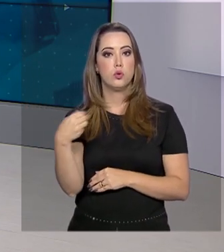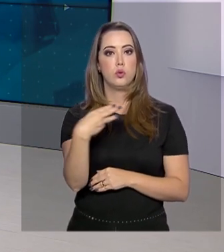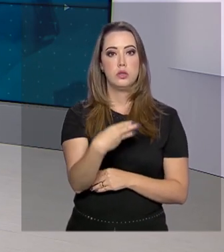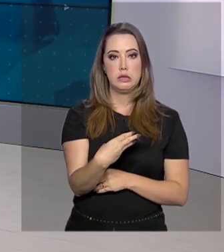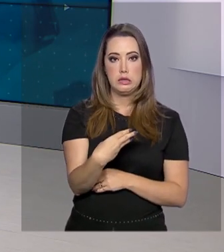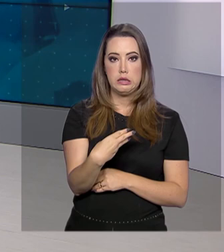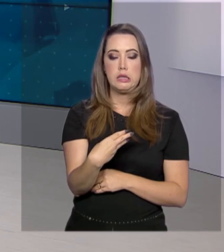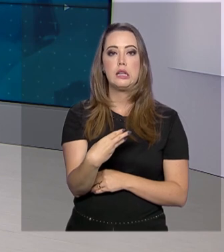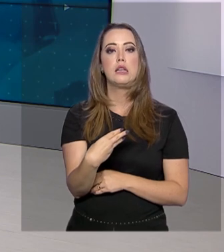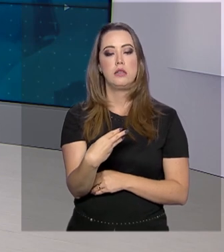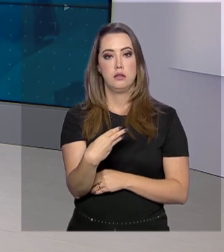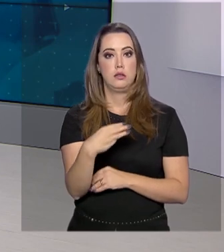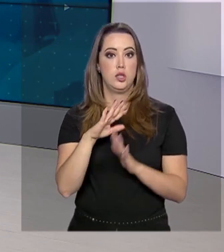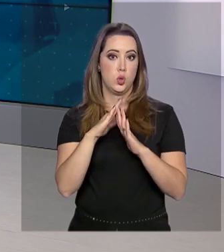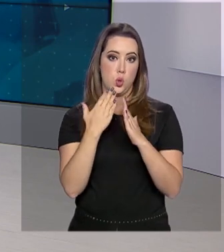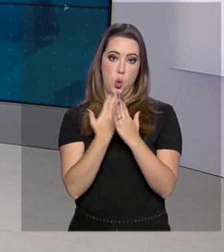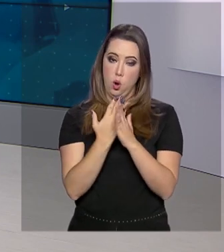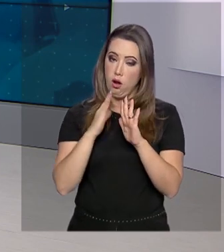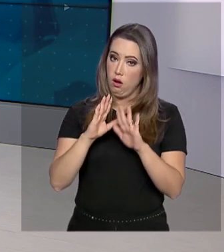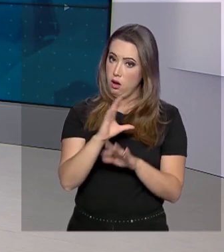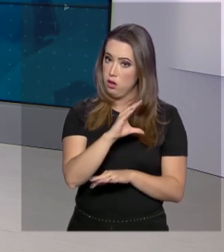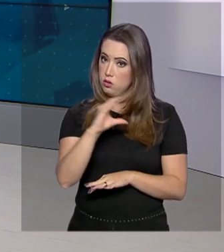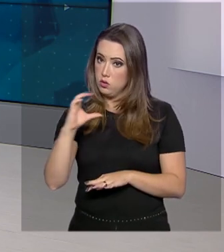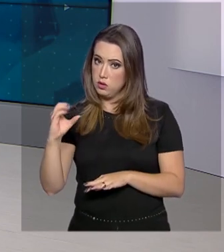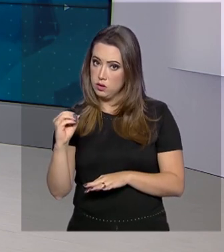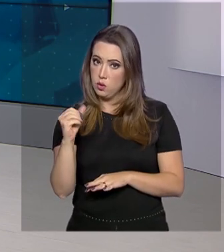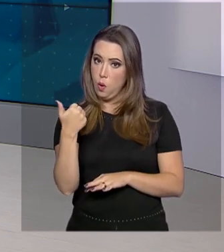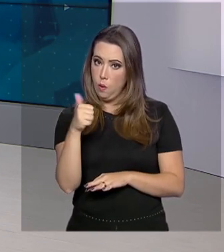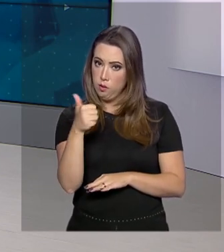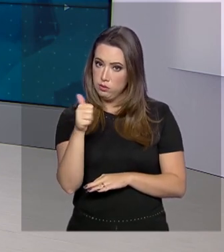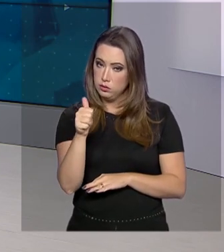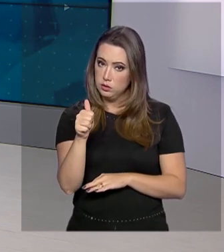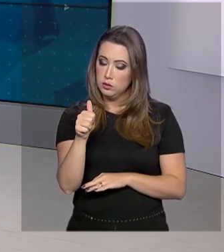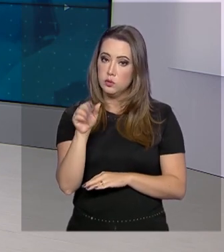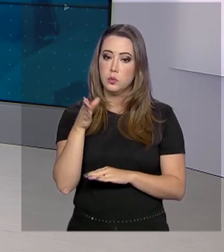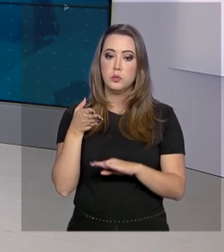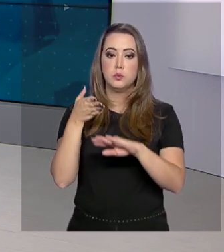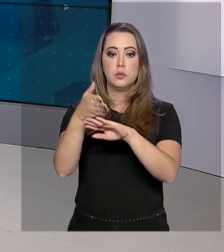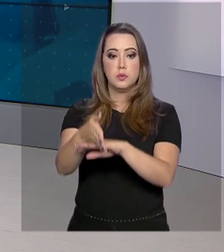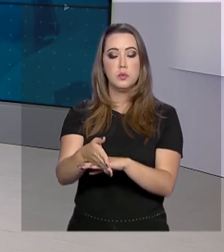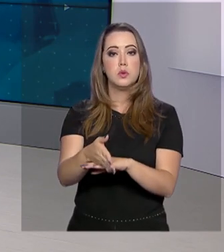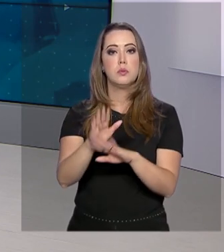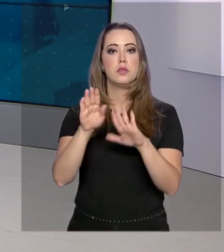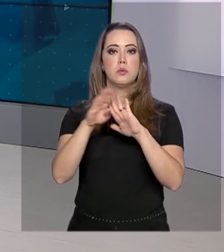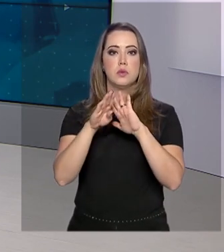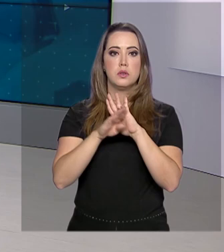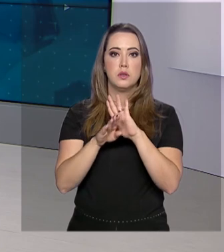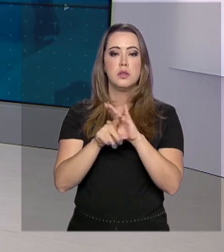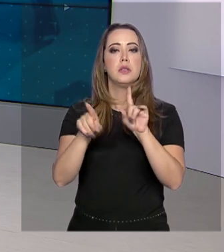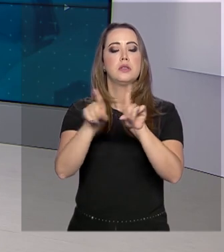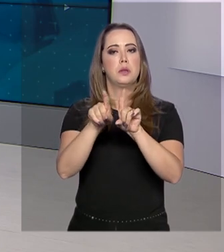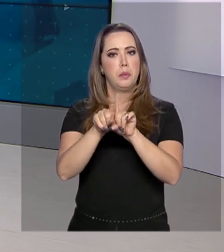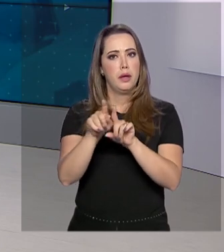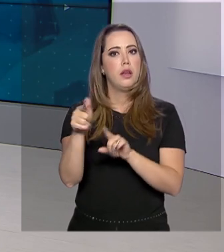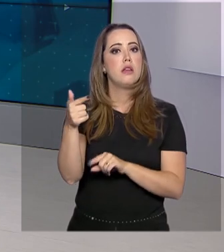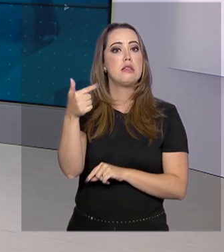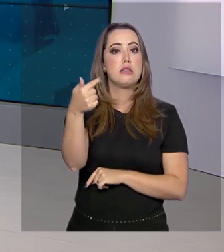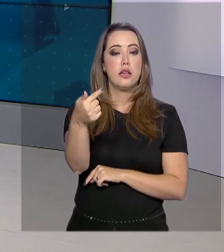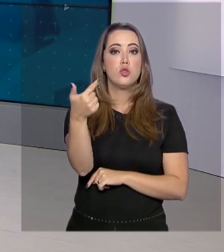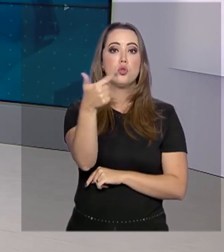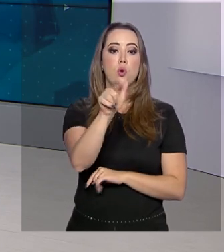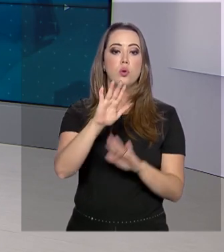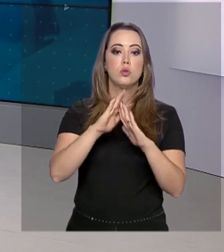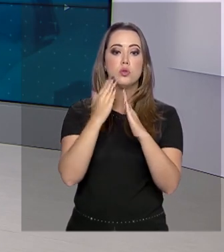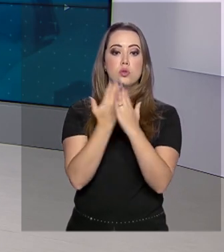instituições de ensino. Já no centro-oeste, 11 escolas vão participar do programa. Além disso, outras 7